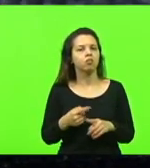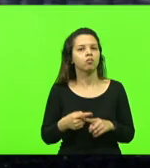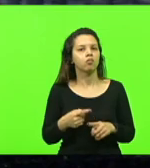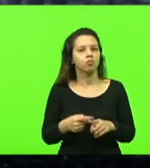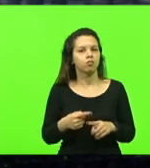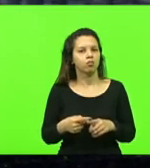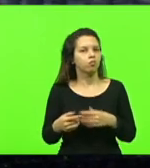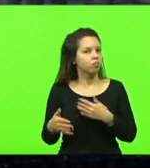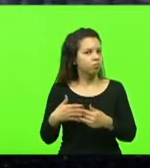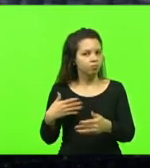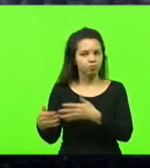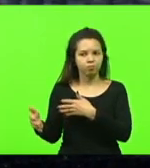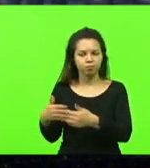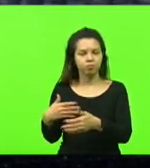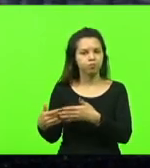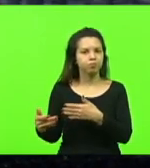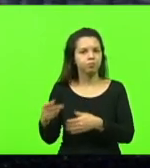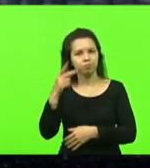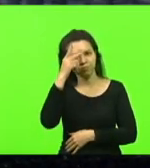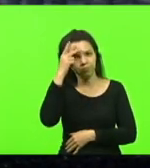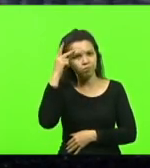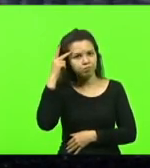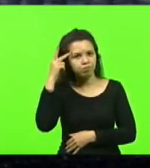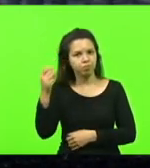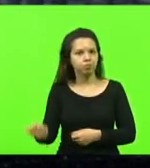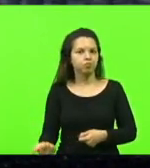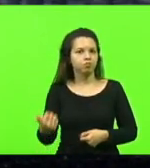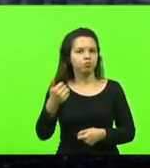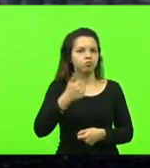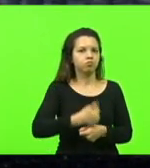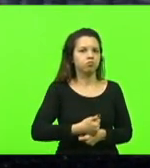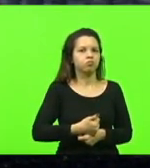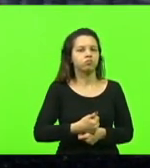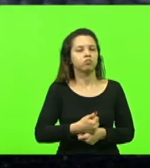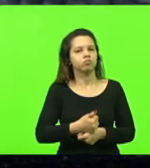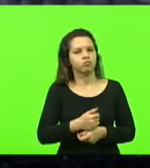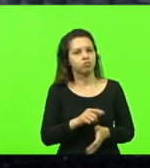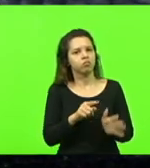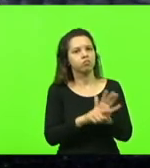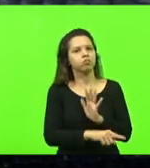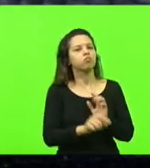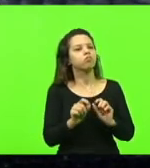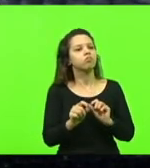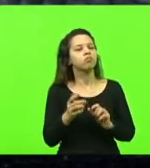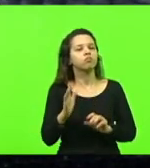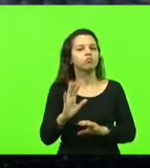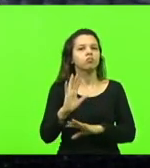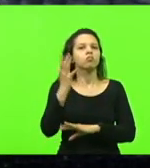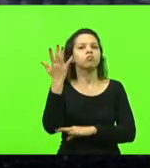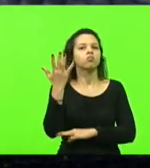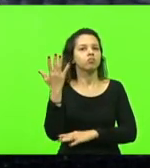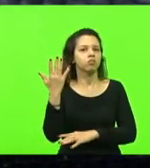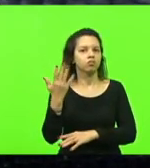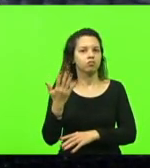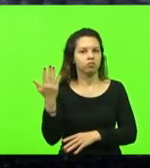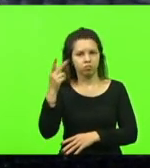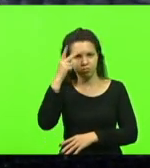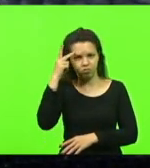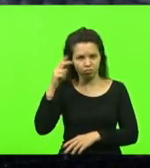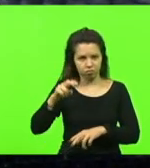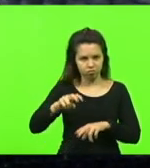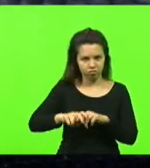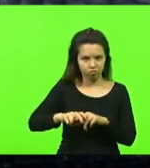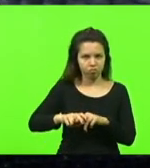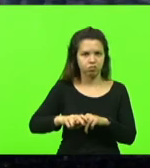Qualquer pessoa que assumisse uma posição dessa iria fazer esse questionamento. O que aconteceu? Quem sentava aqui e morreu, foi